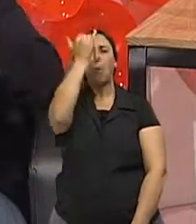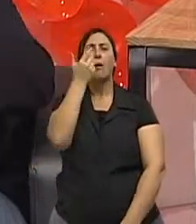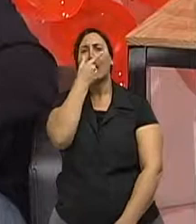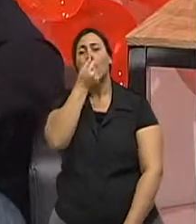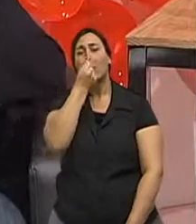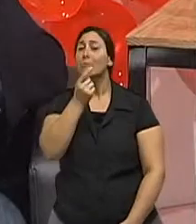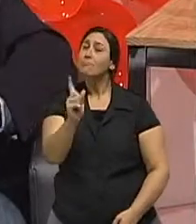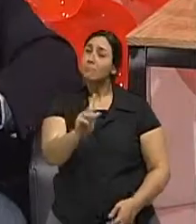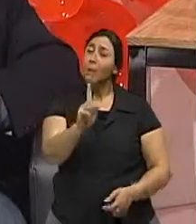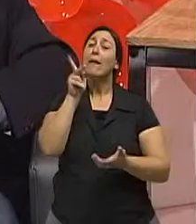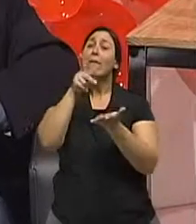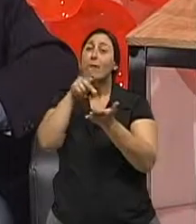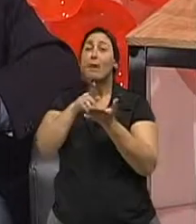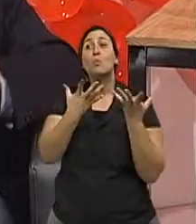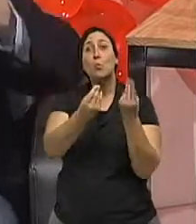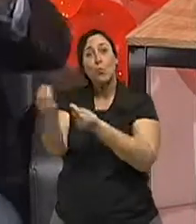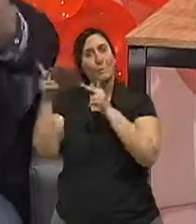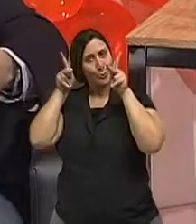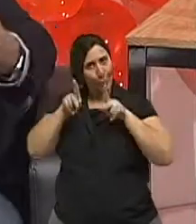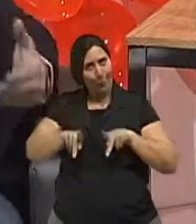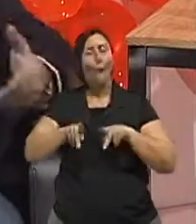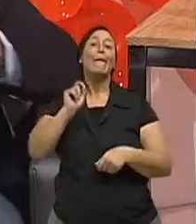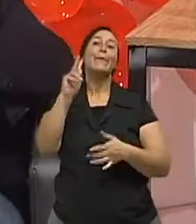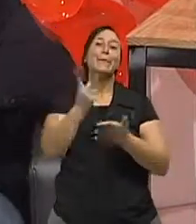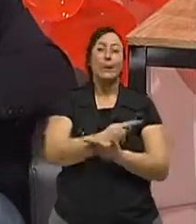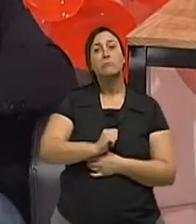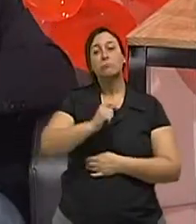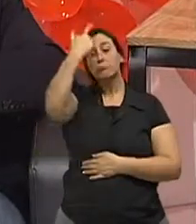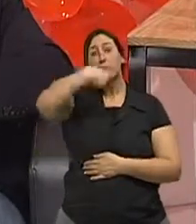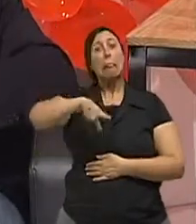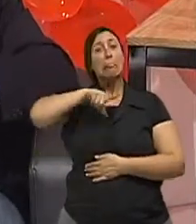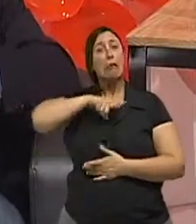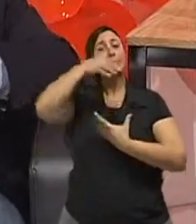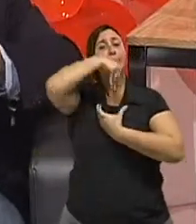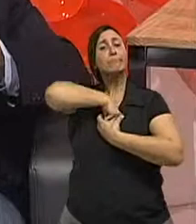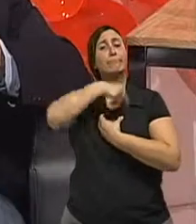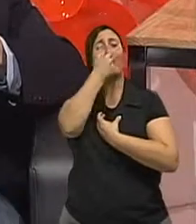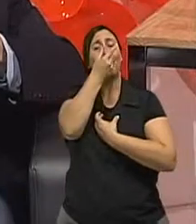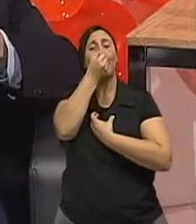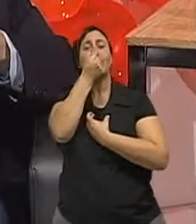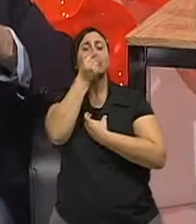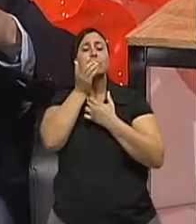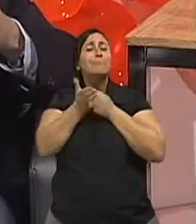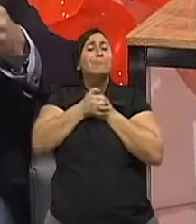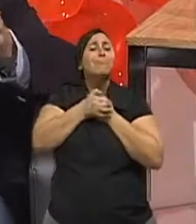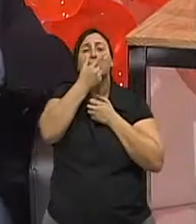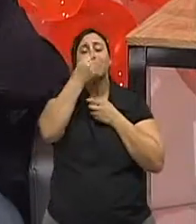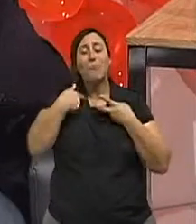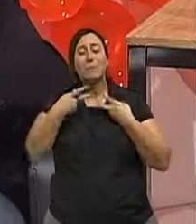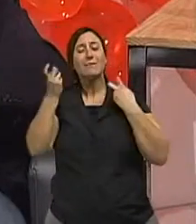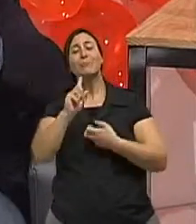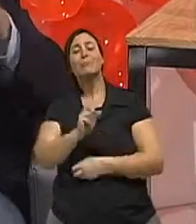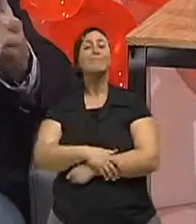estar começando um processo gripal no dia que vai fazer a vacina. E vir a desenvolver a gripe dois, três